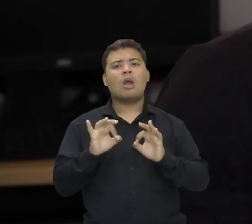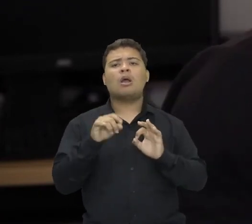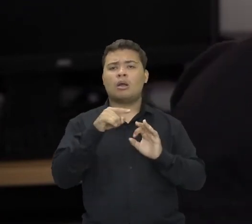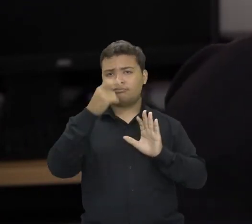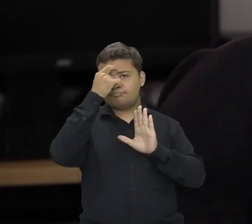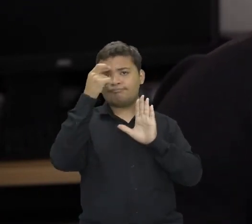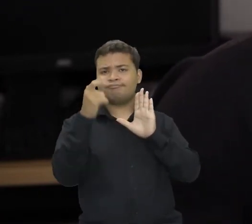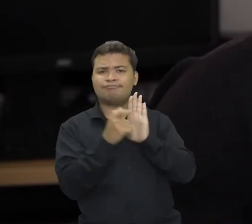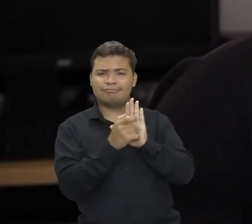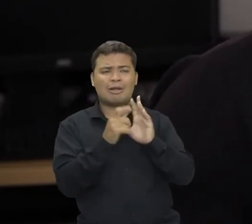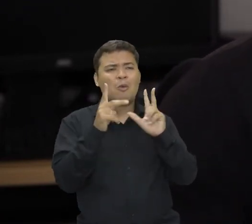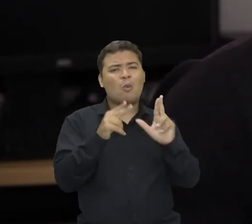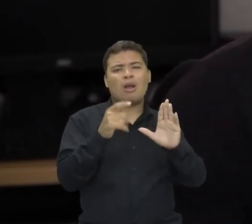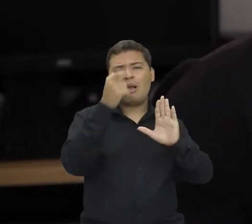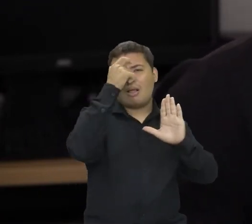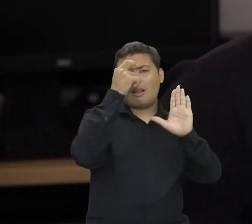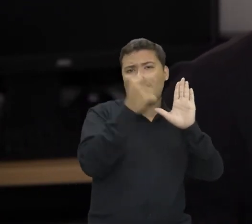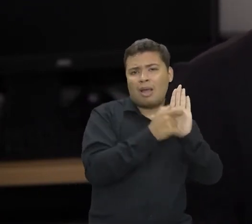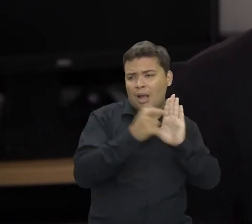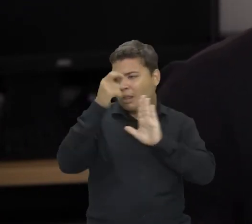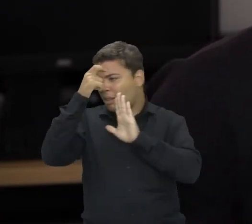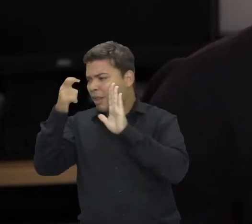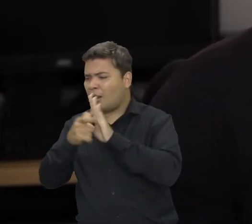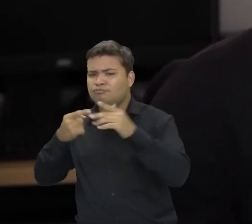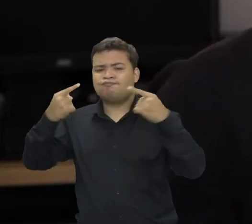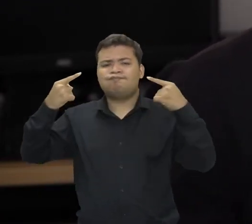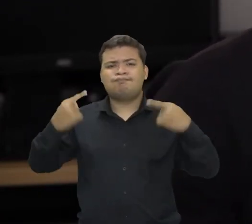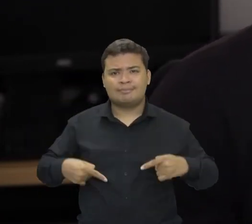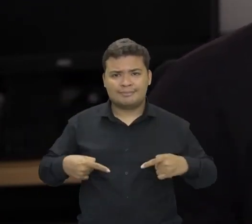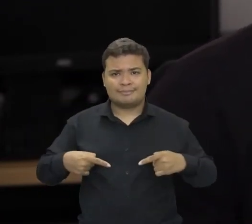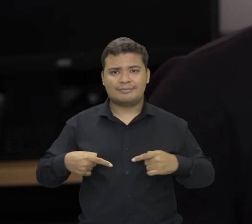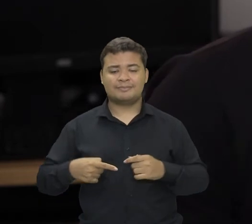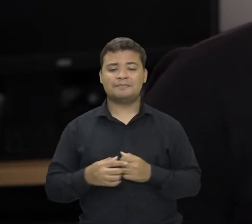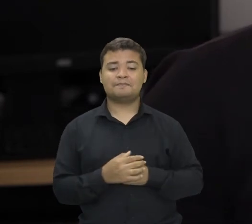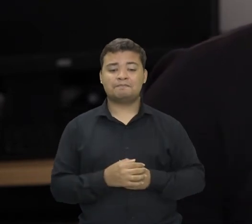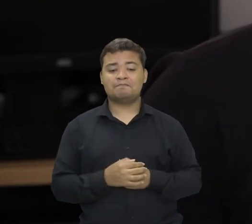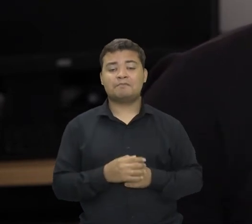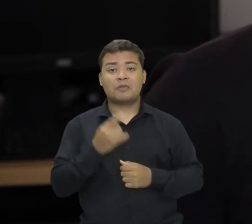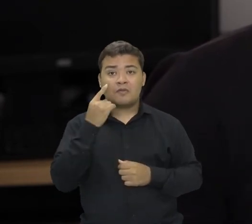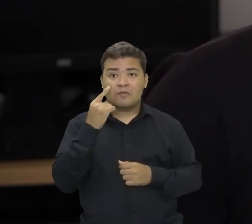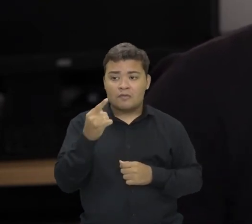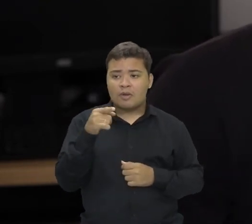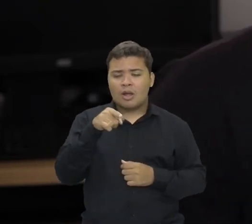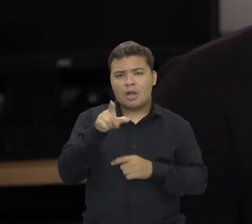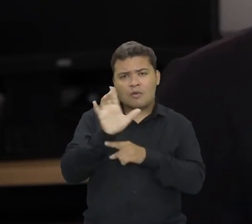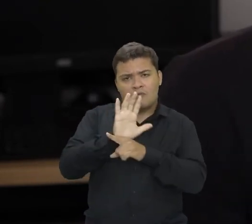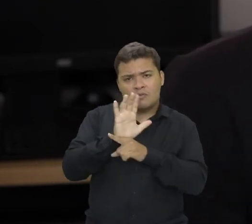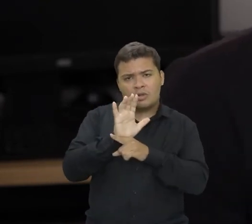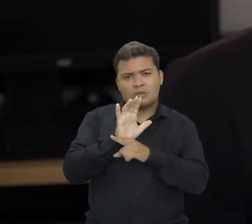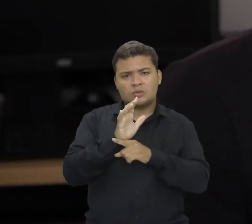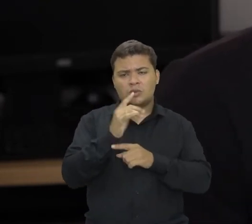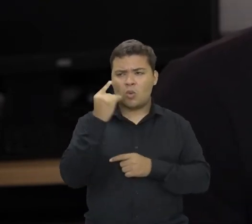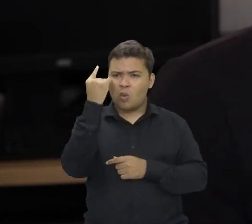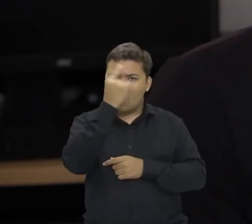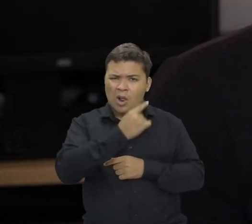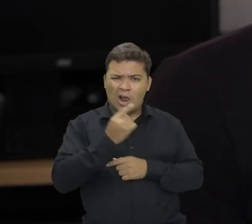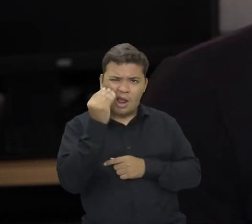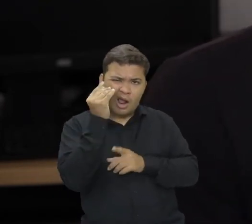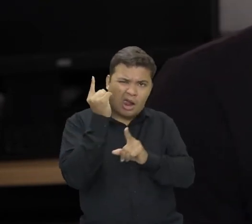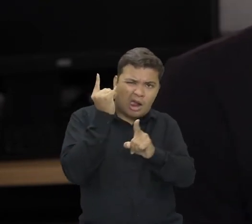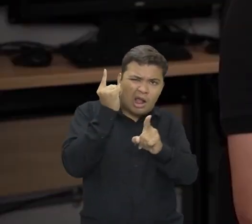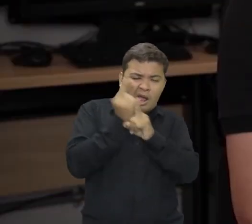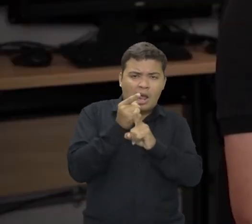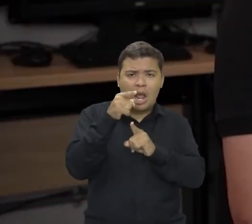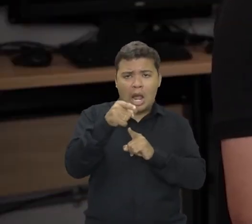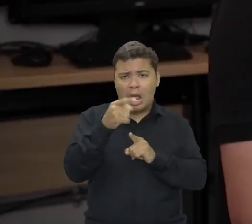basicamente, lutando contra outros que produzem, que ela extrai o rosto da pessoa ao longo do vídeo e tenta identificar se aquele vídeo é ou não